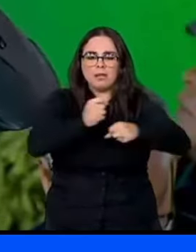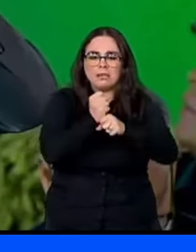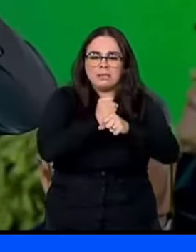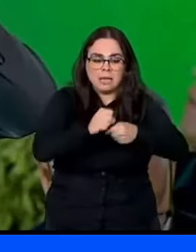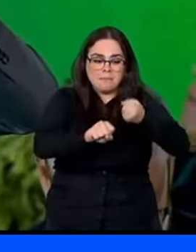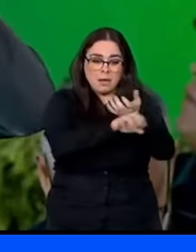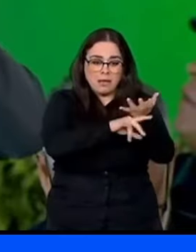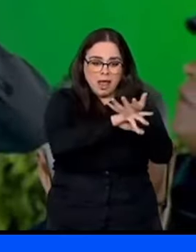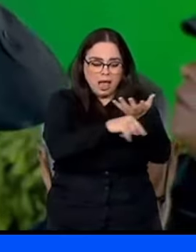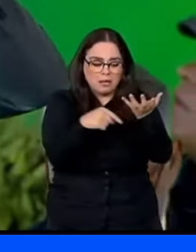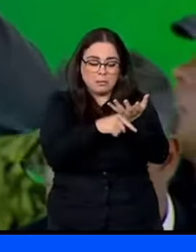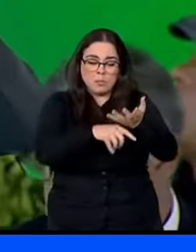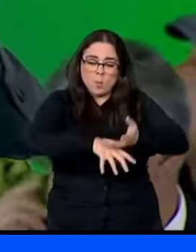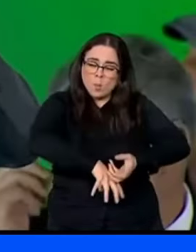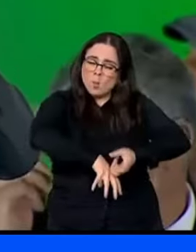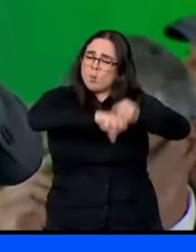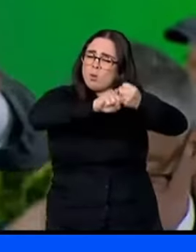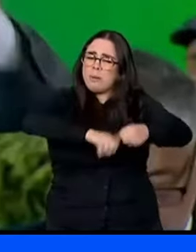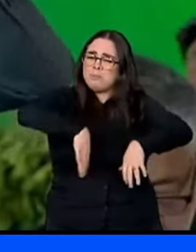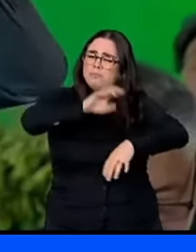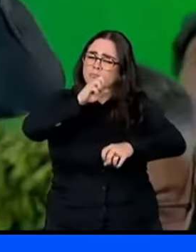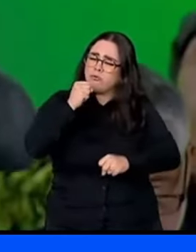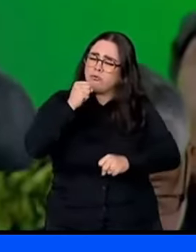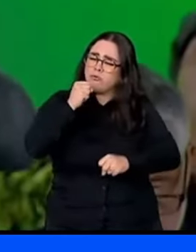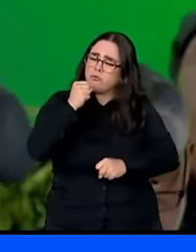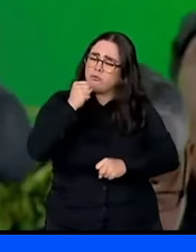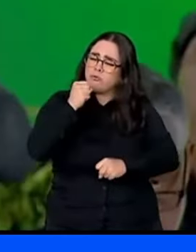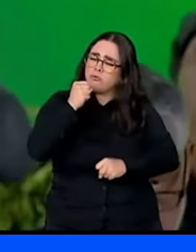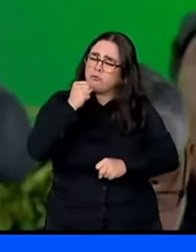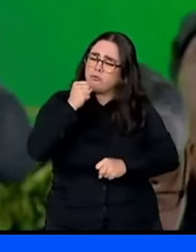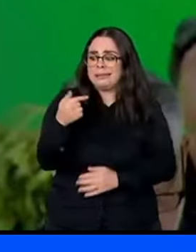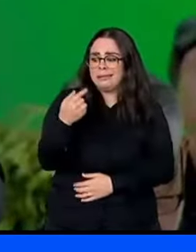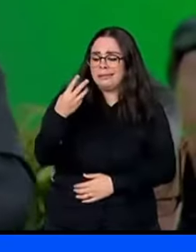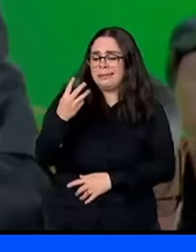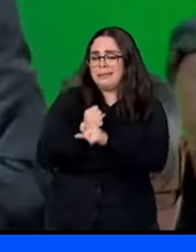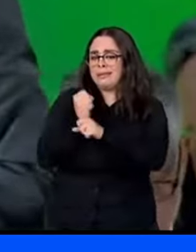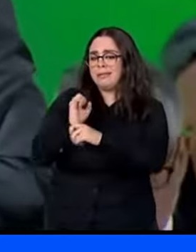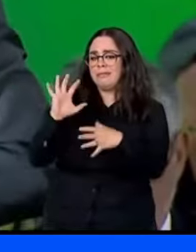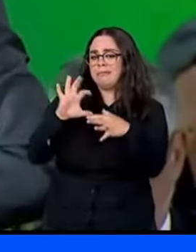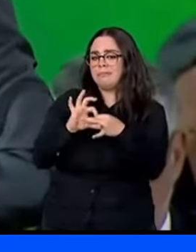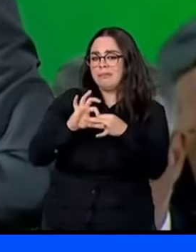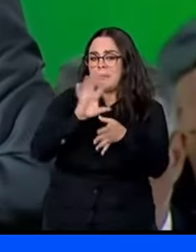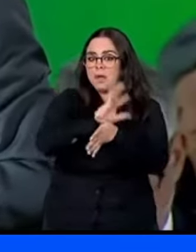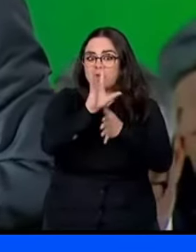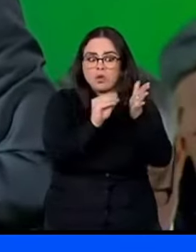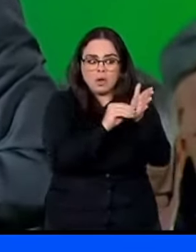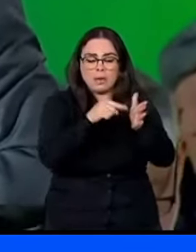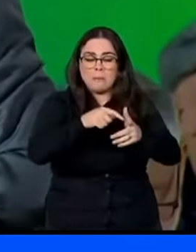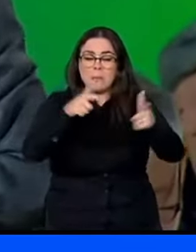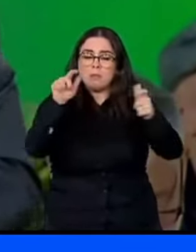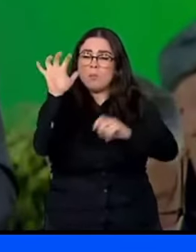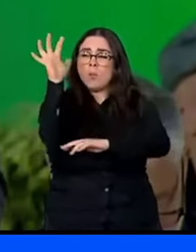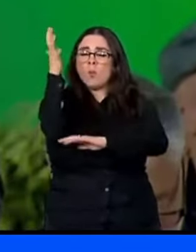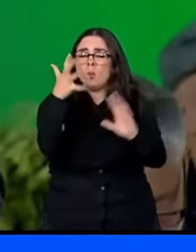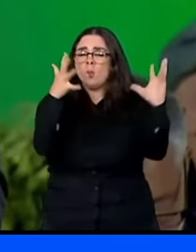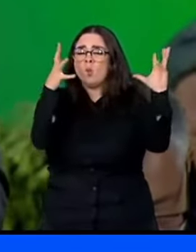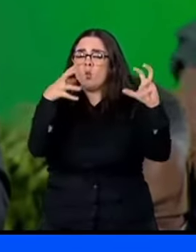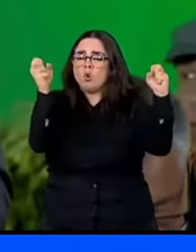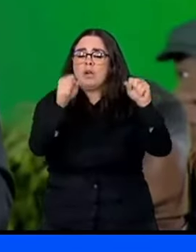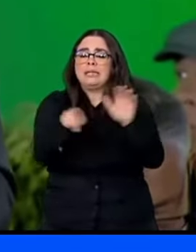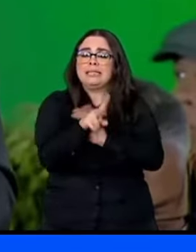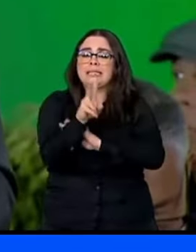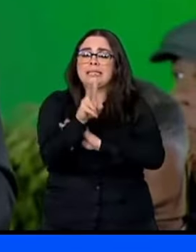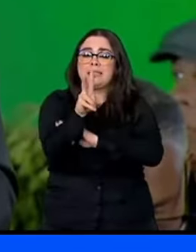Pantanal É a seca mais brava Em 73 anos E a Amazônia A maior seca Em quase 50